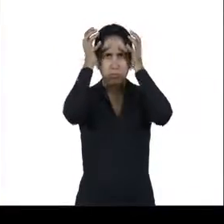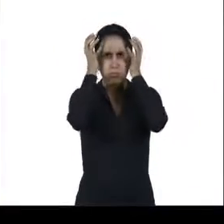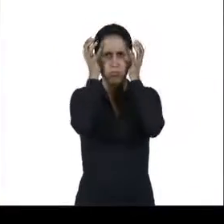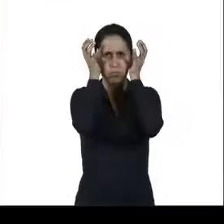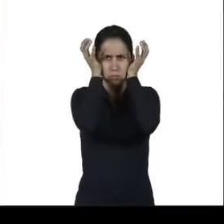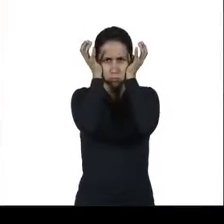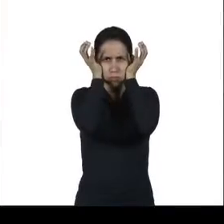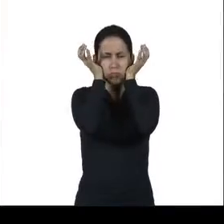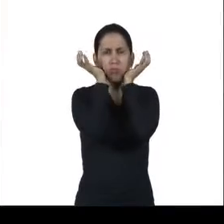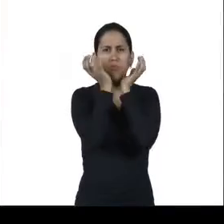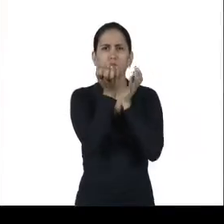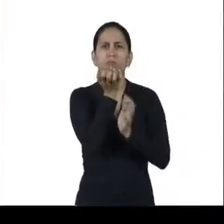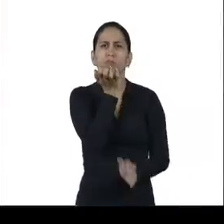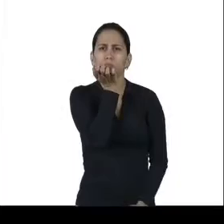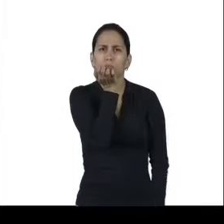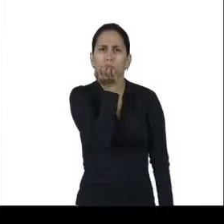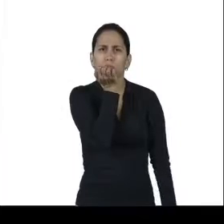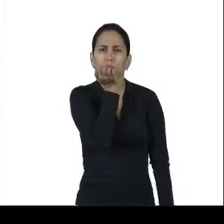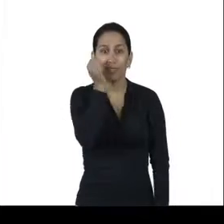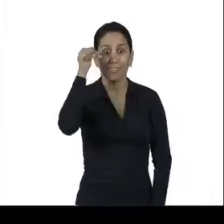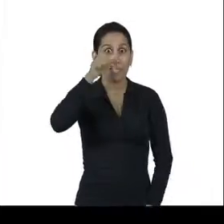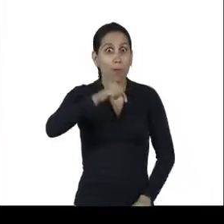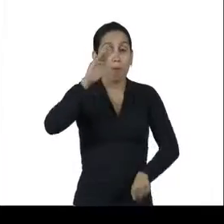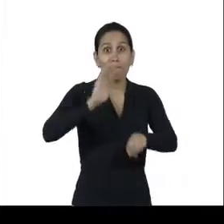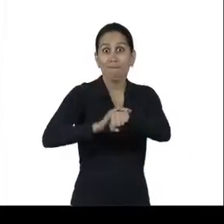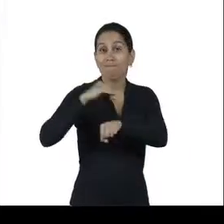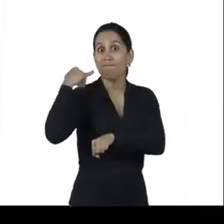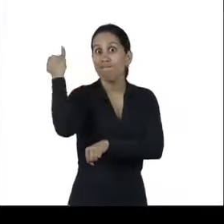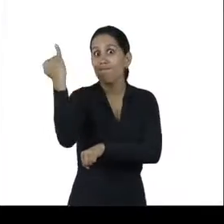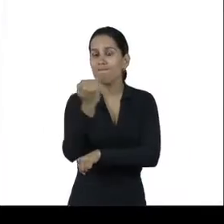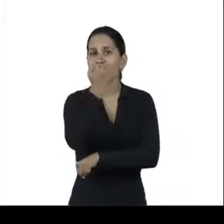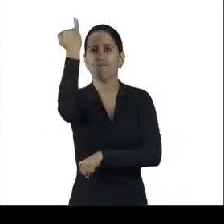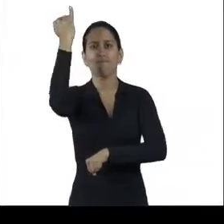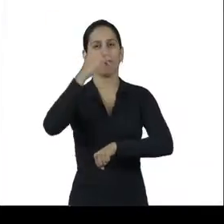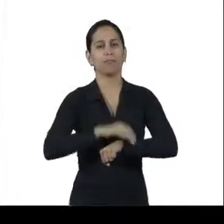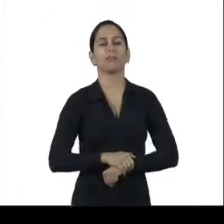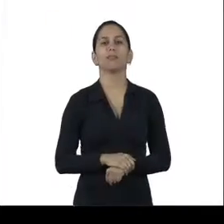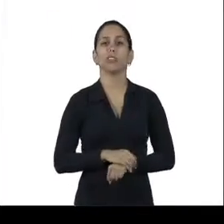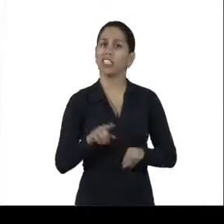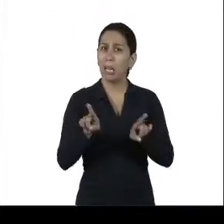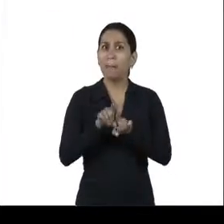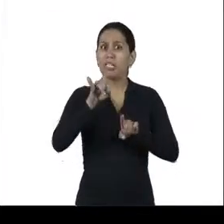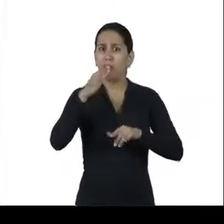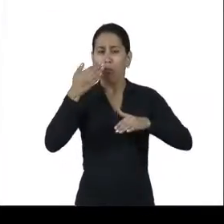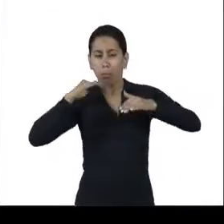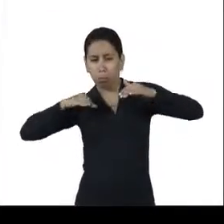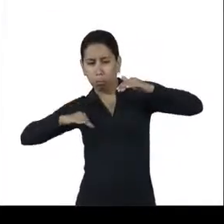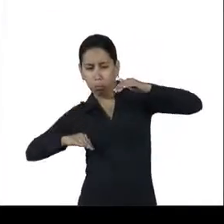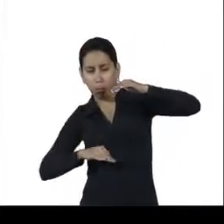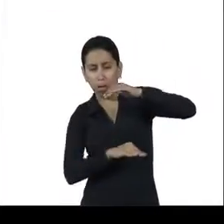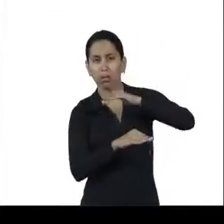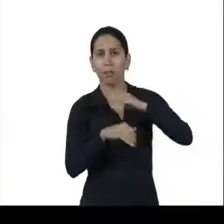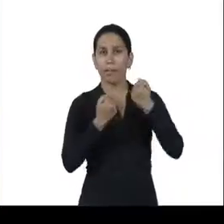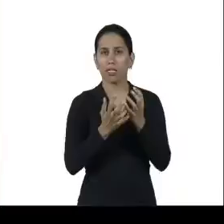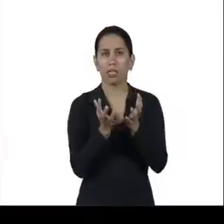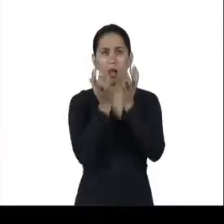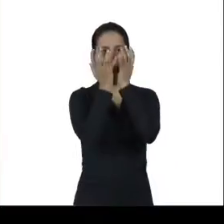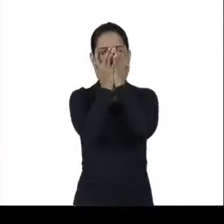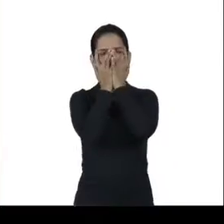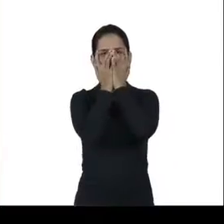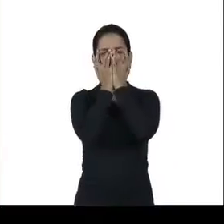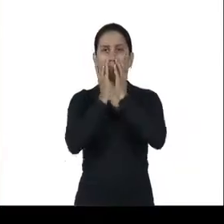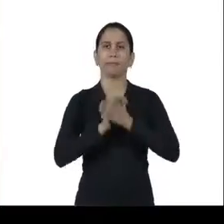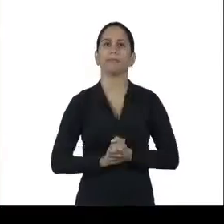aqui na mina. Em algumas atividades, é necessário o uso de protetor facial para proteger seu rosto. Quem